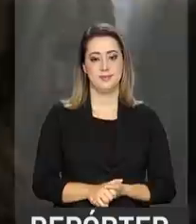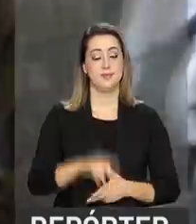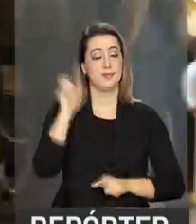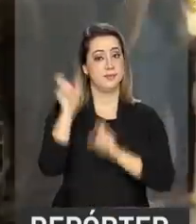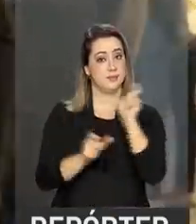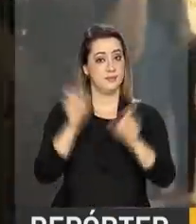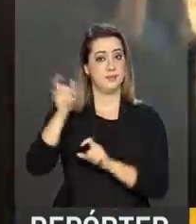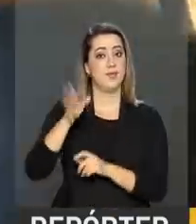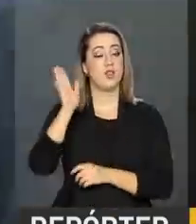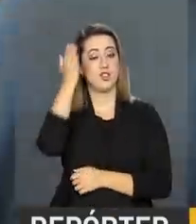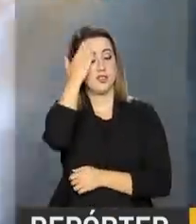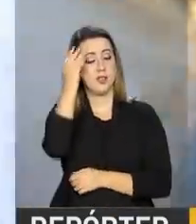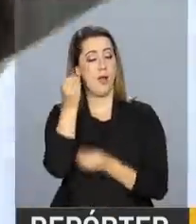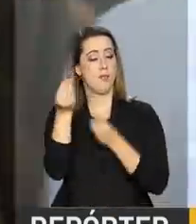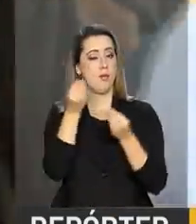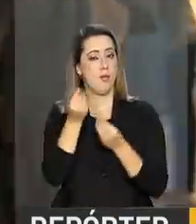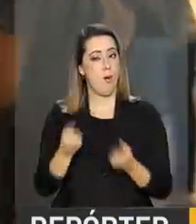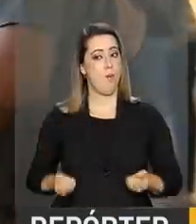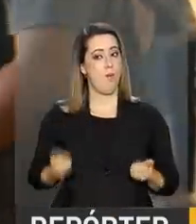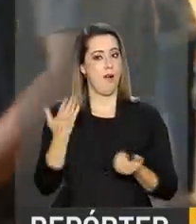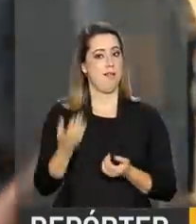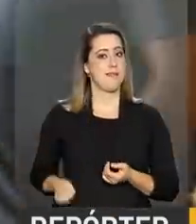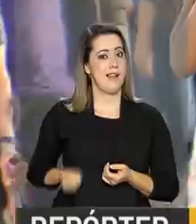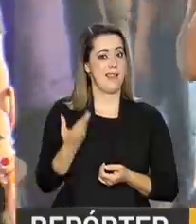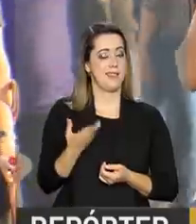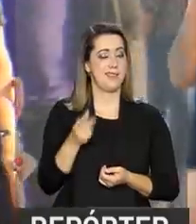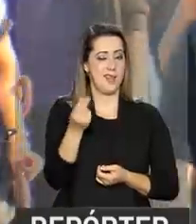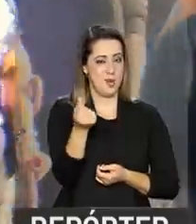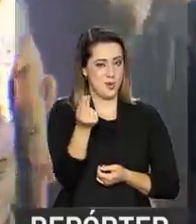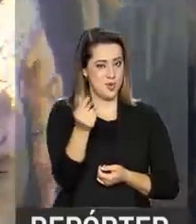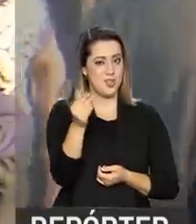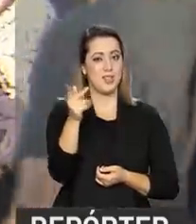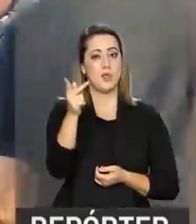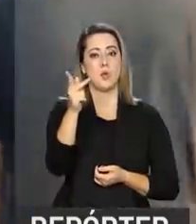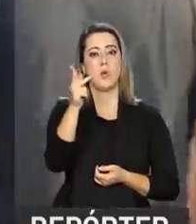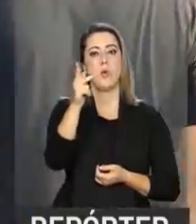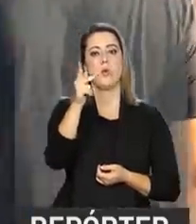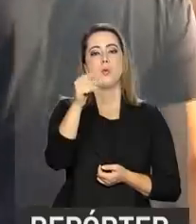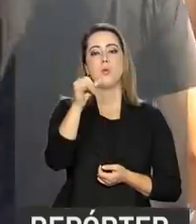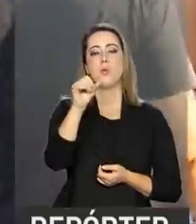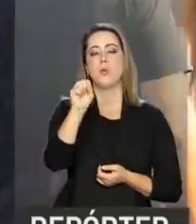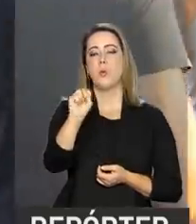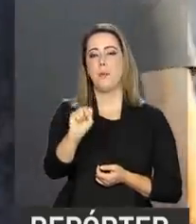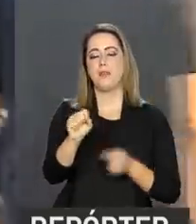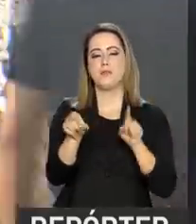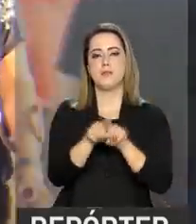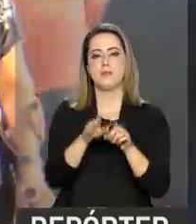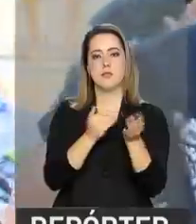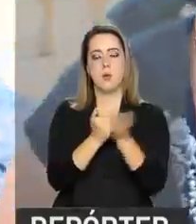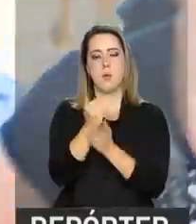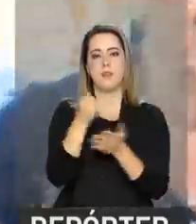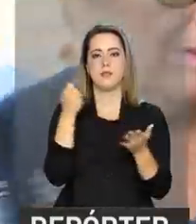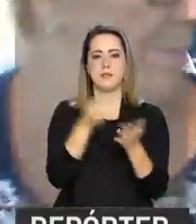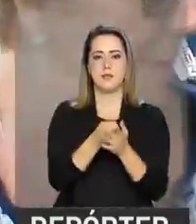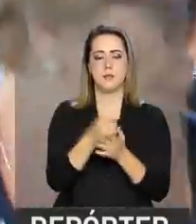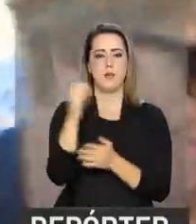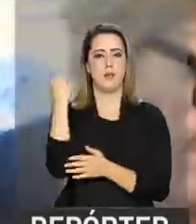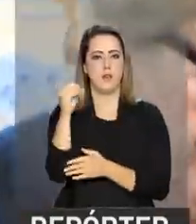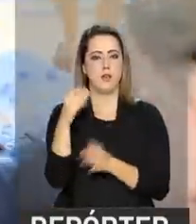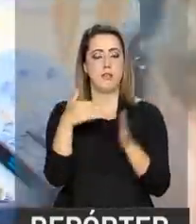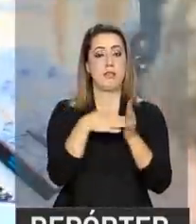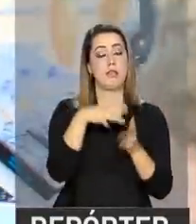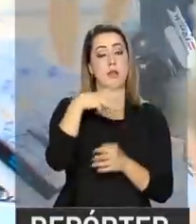Muita gente já sabe o que fazer com o dinheiro do PIS-PASEP, que começa a ser pago em outubro de 2017 e vai até